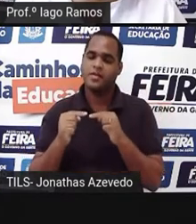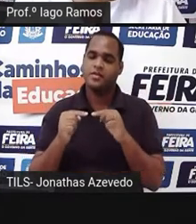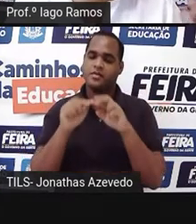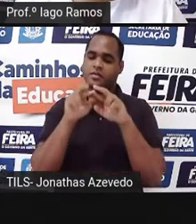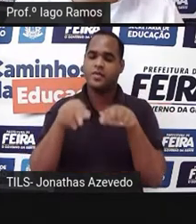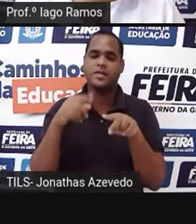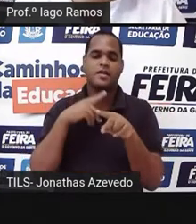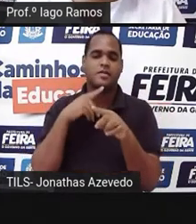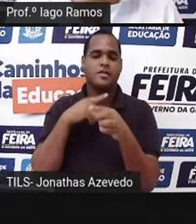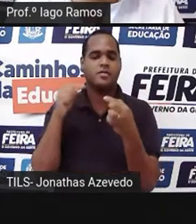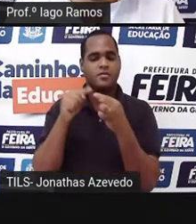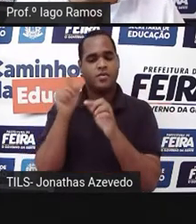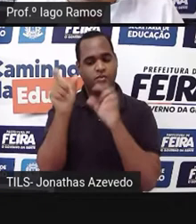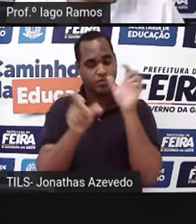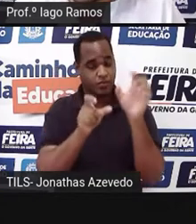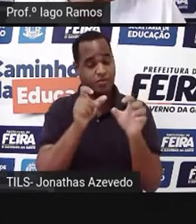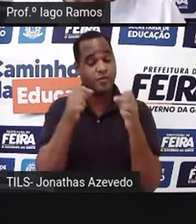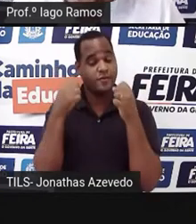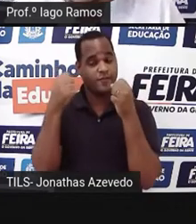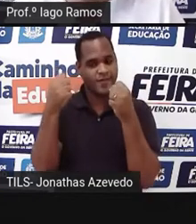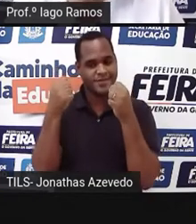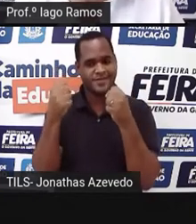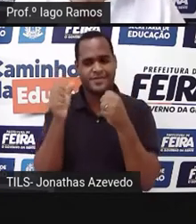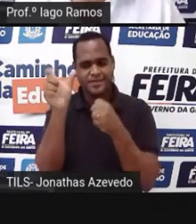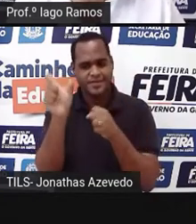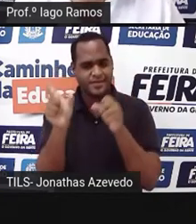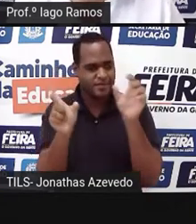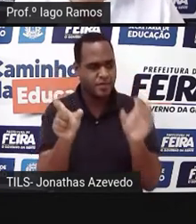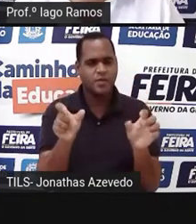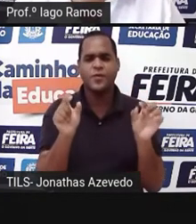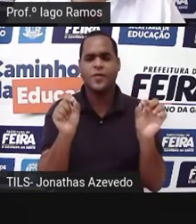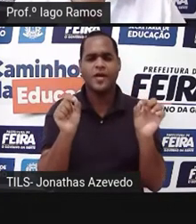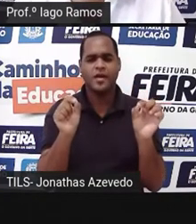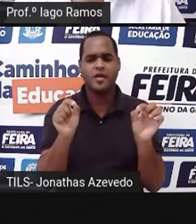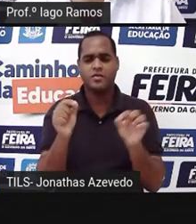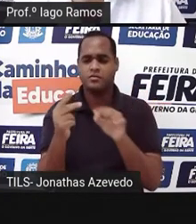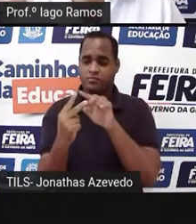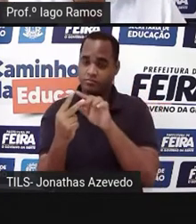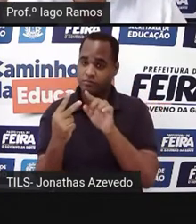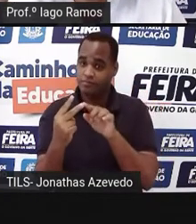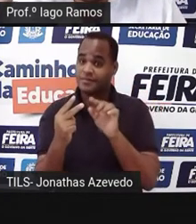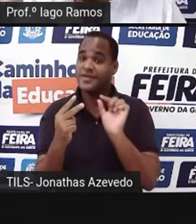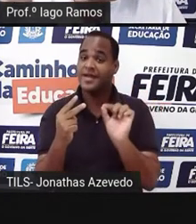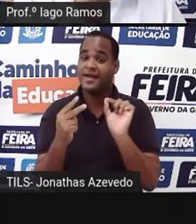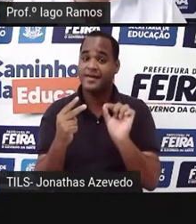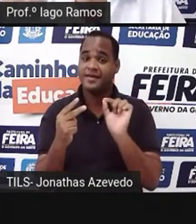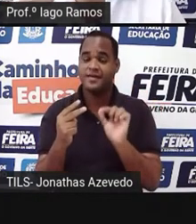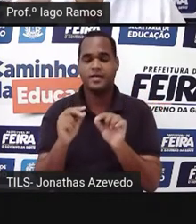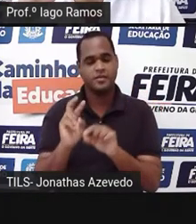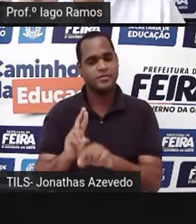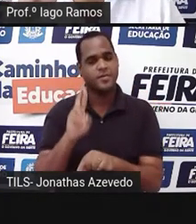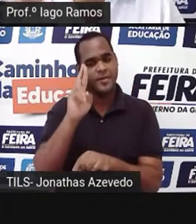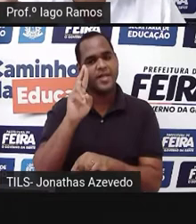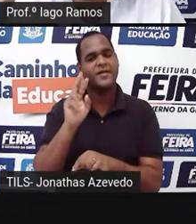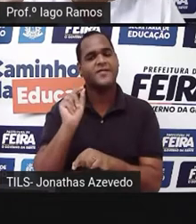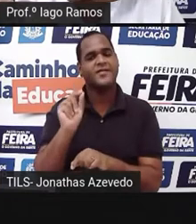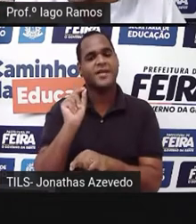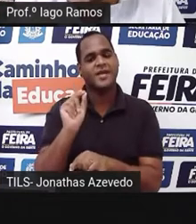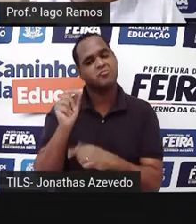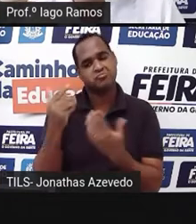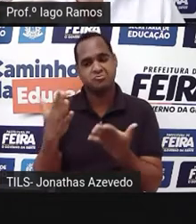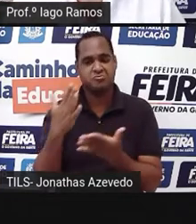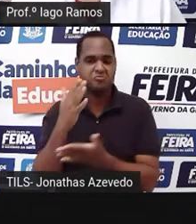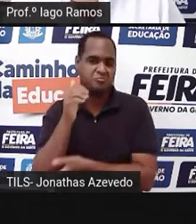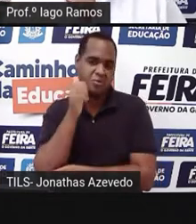grandes personagens, sendo que um deles é o dono, né? Ou a